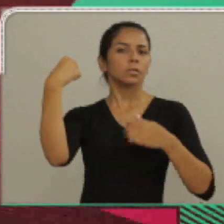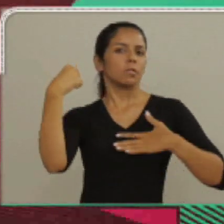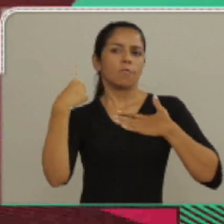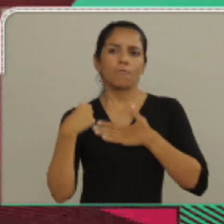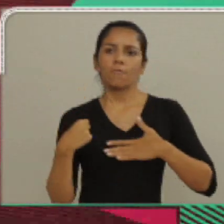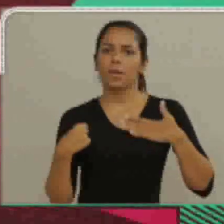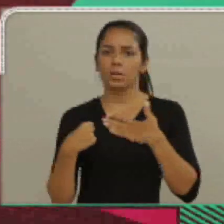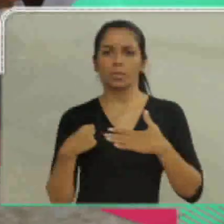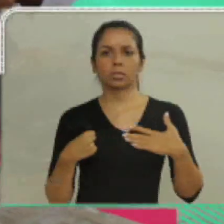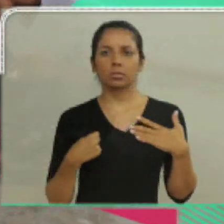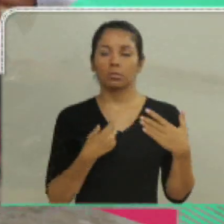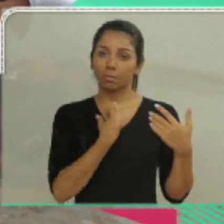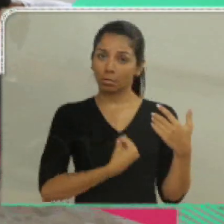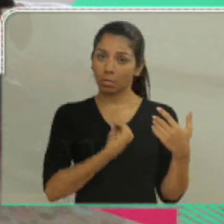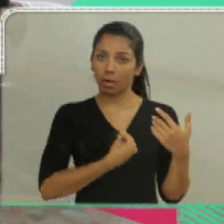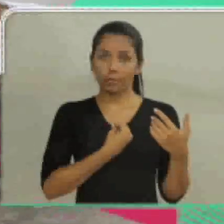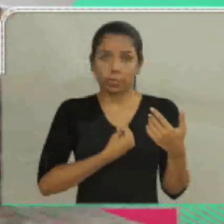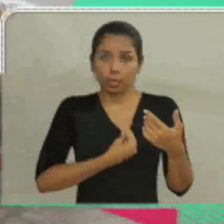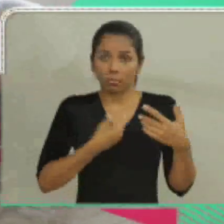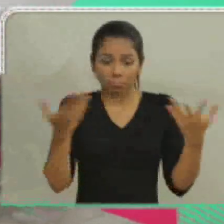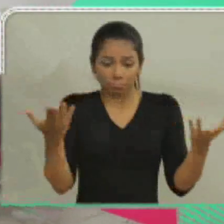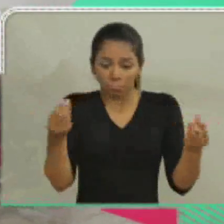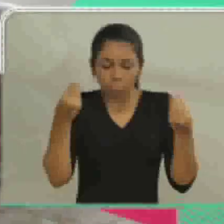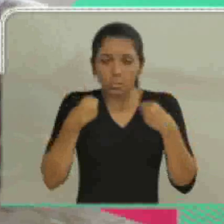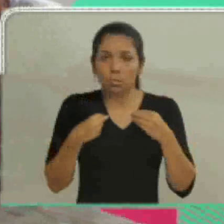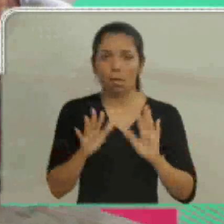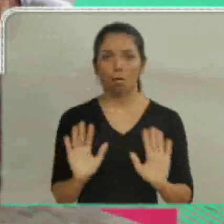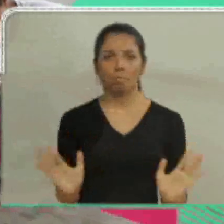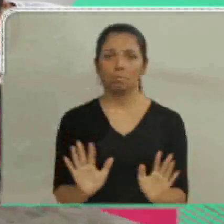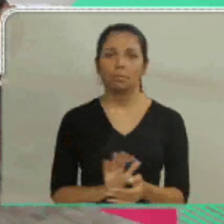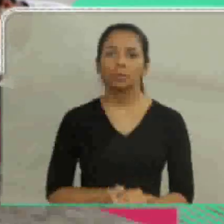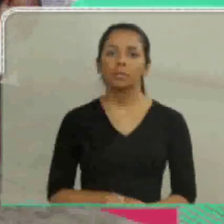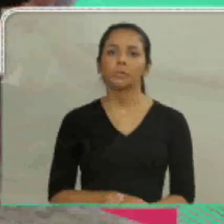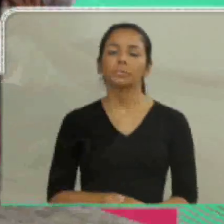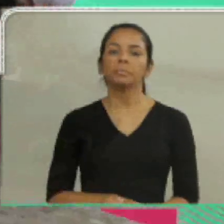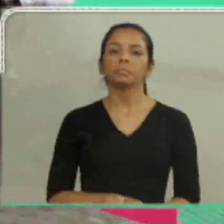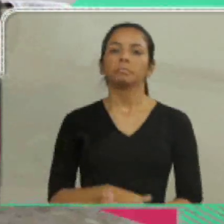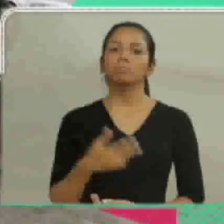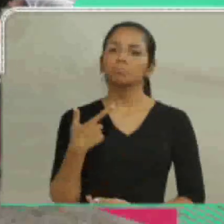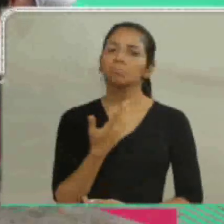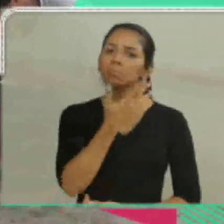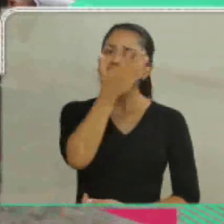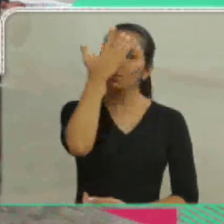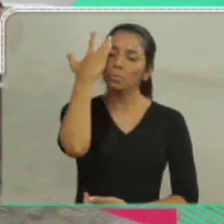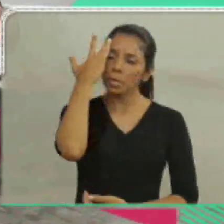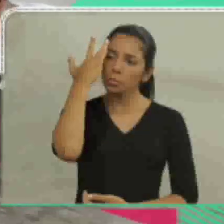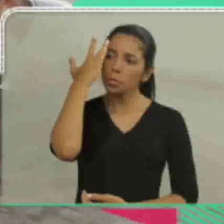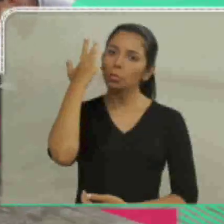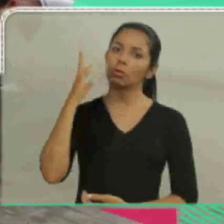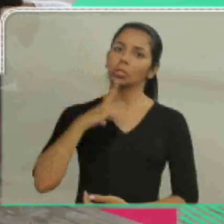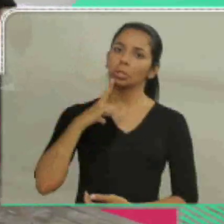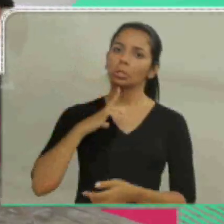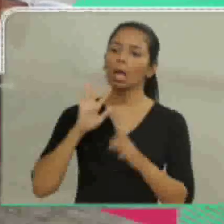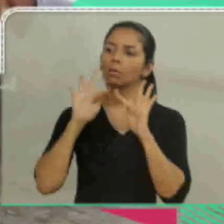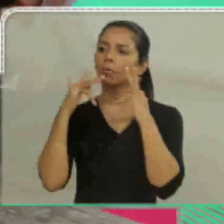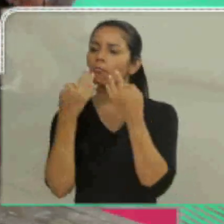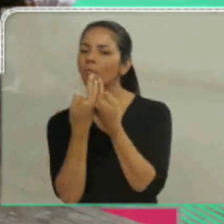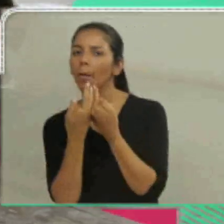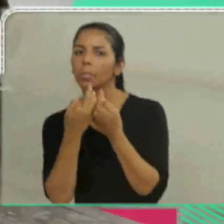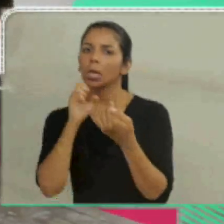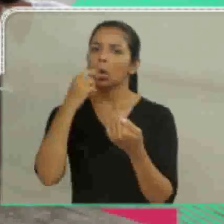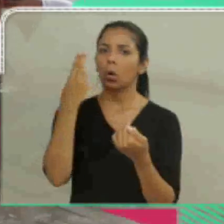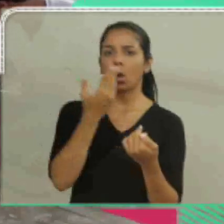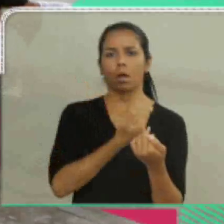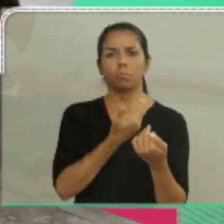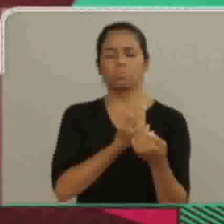ajudar outras famílias. Se eu fui escolhida, eu tenho que ser feliz do jeito que a vida me pôs.